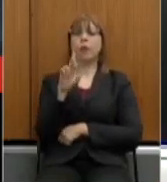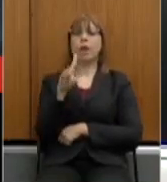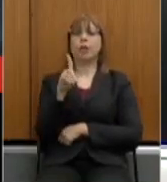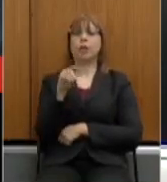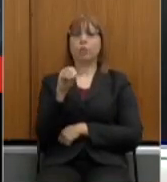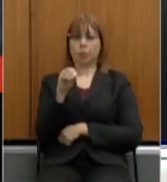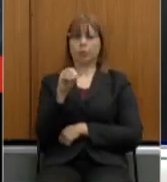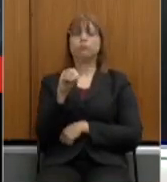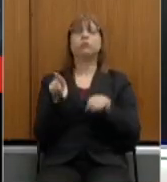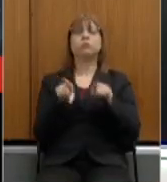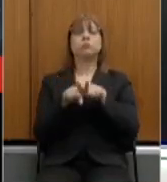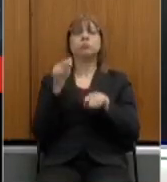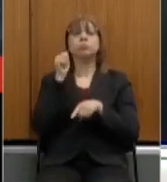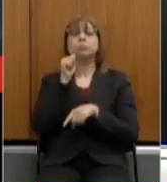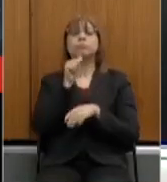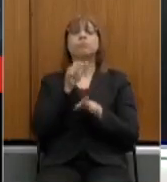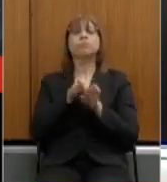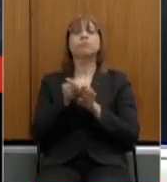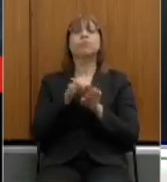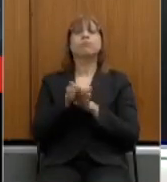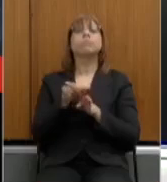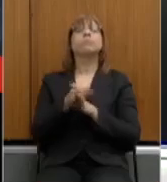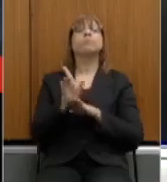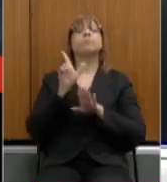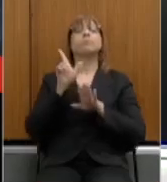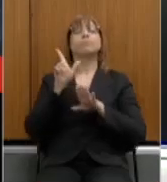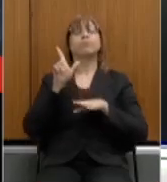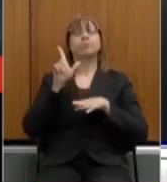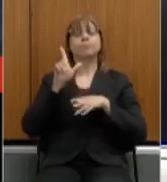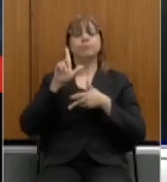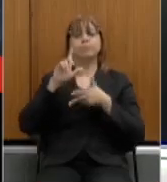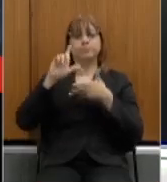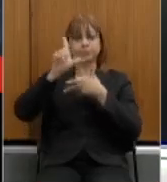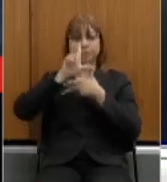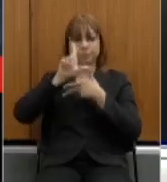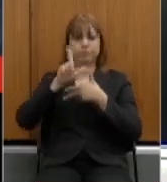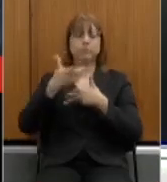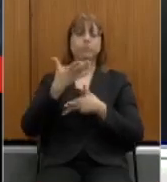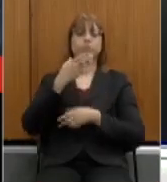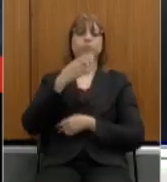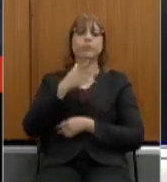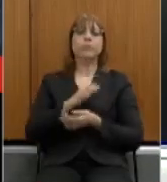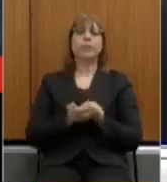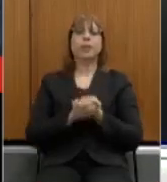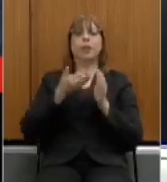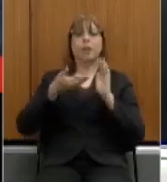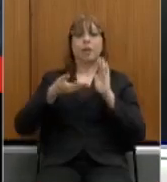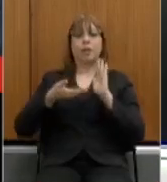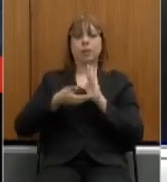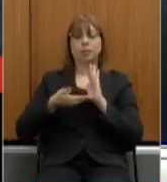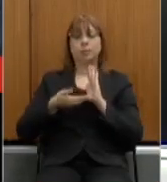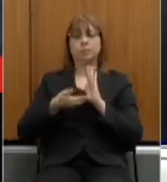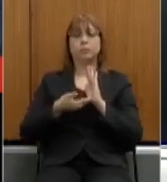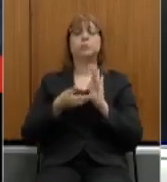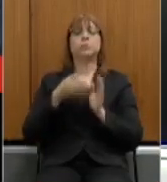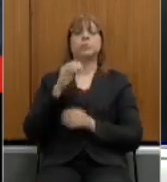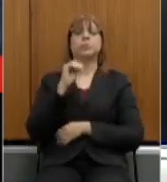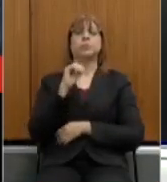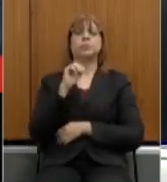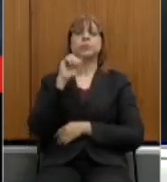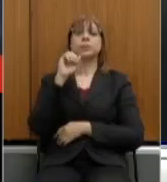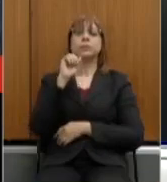e a consultora legislativa da Câmara dos Deputados, Cristiane de Oliveira Coelho Galvão.